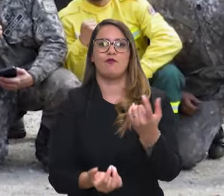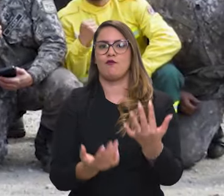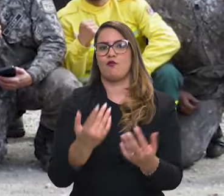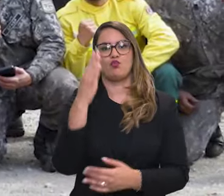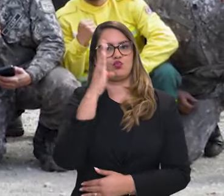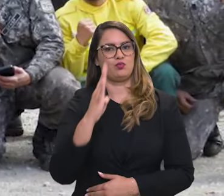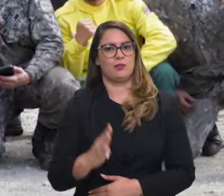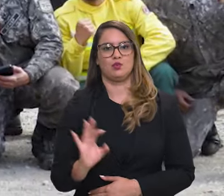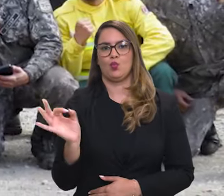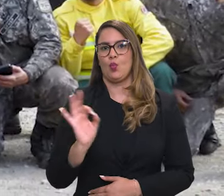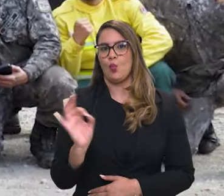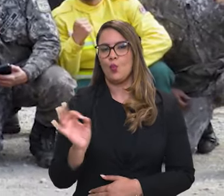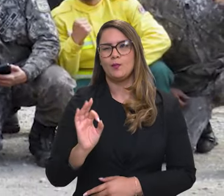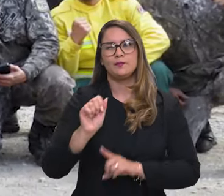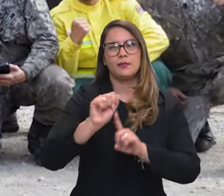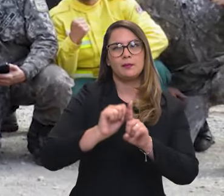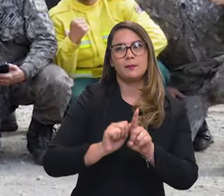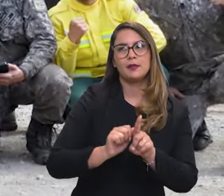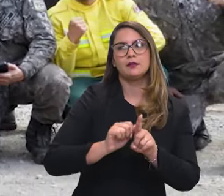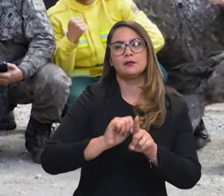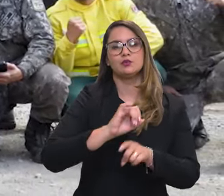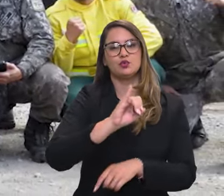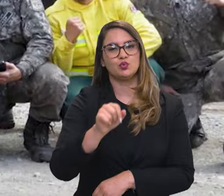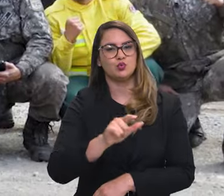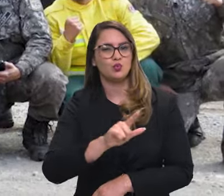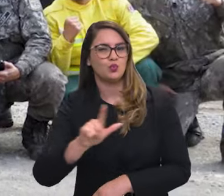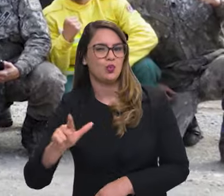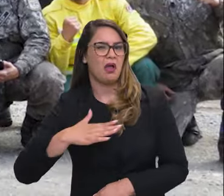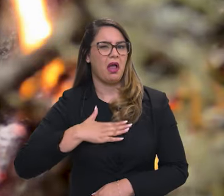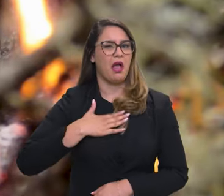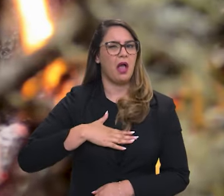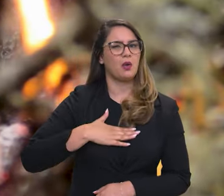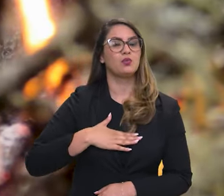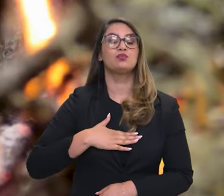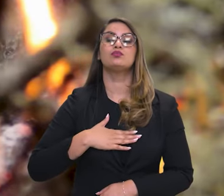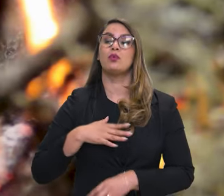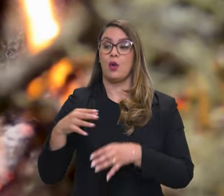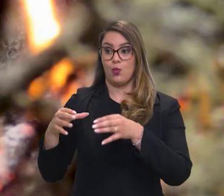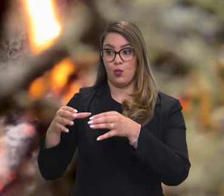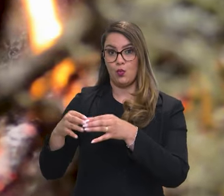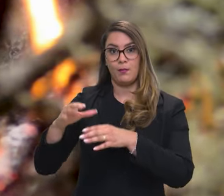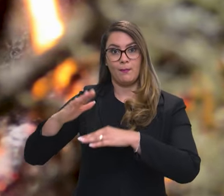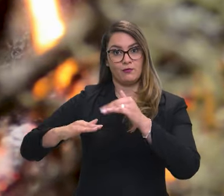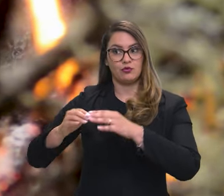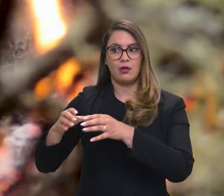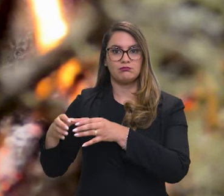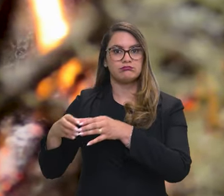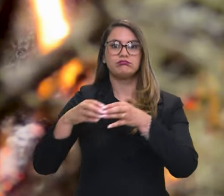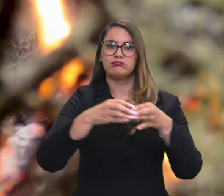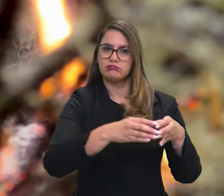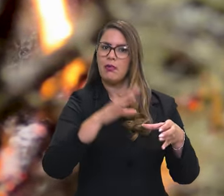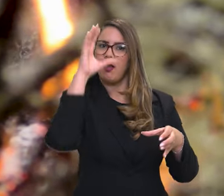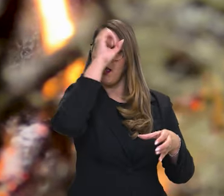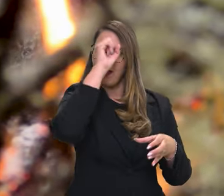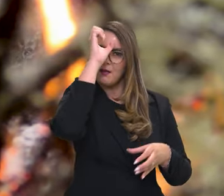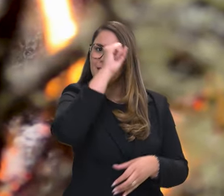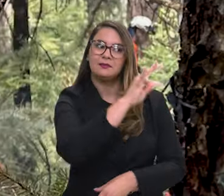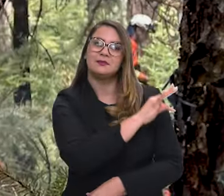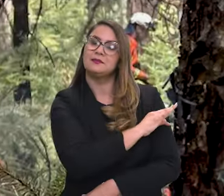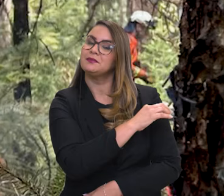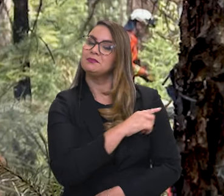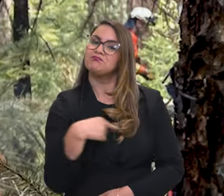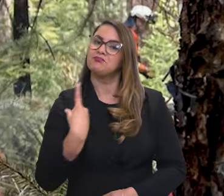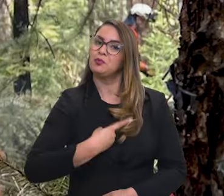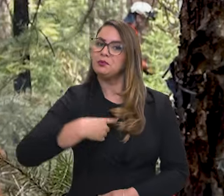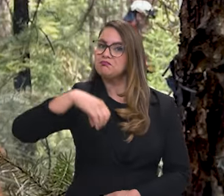notadamente ali no mês de julho, agosto. A gente mandou esses brigadistas para o Canadá e eles aprenderam muitas técnicas que a gente não